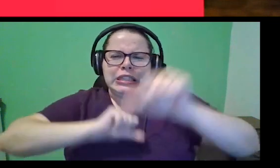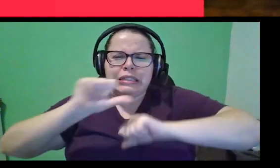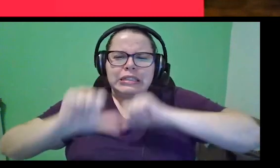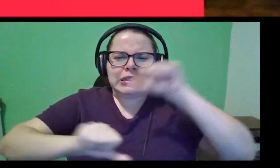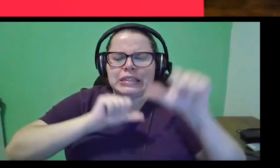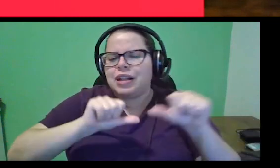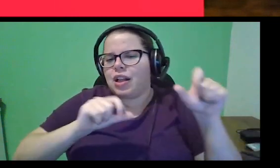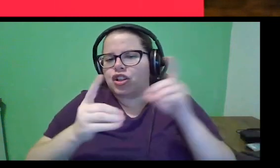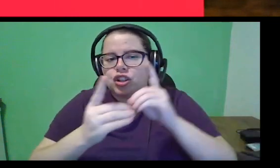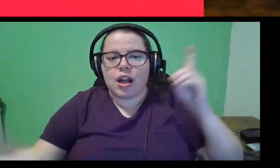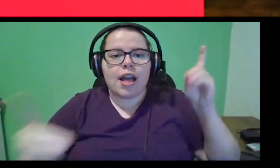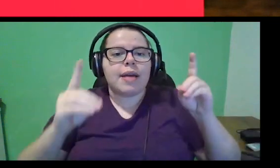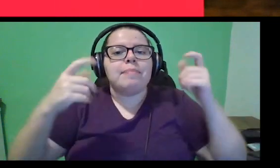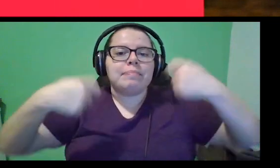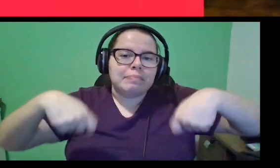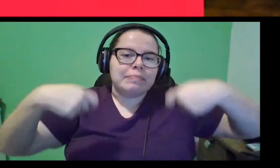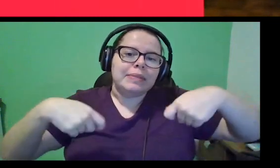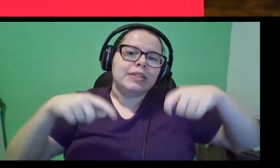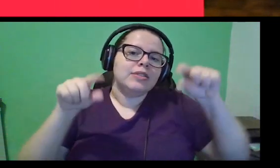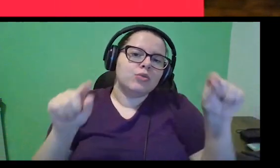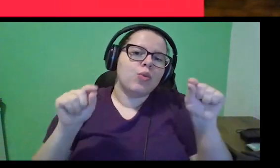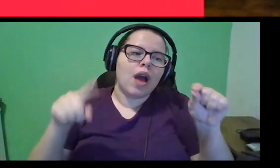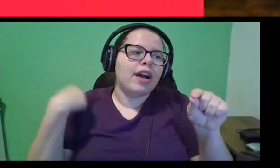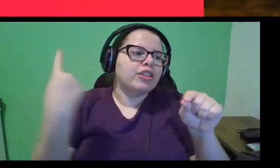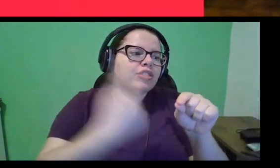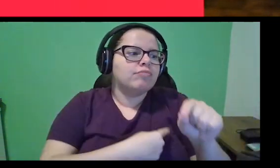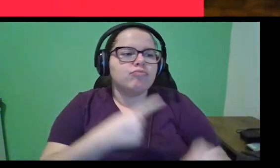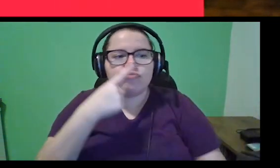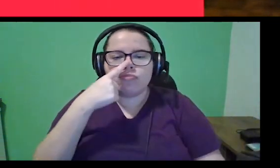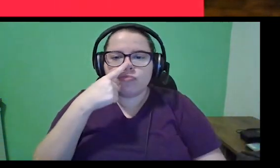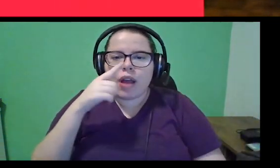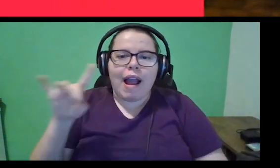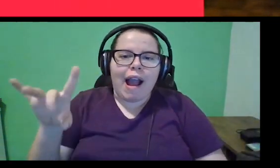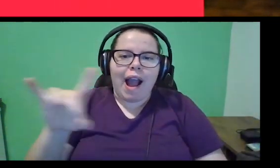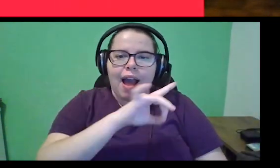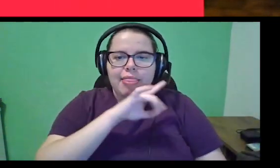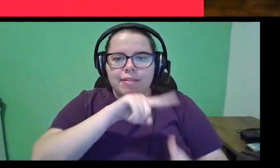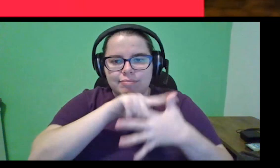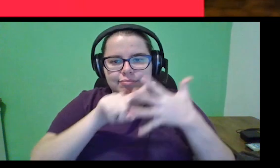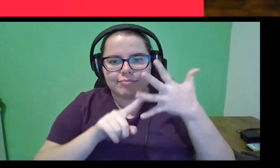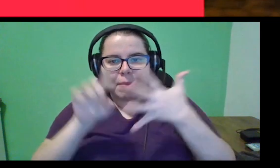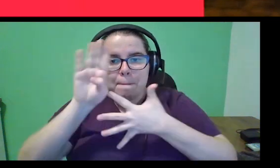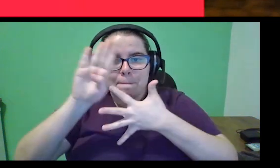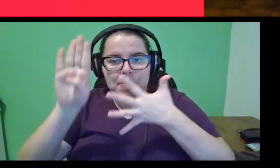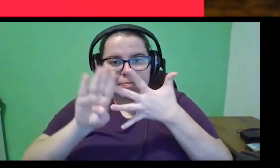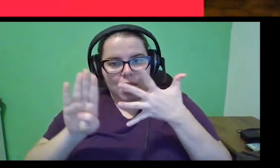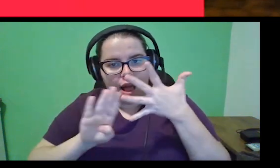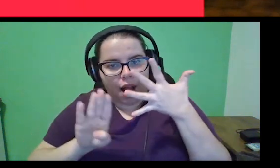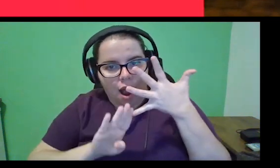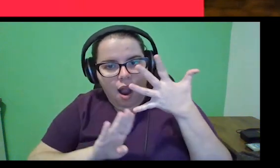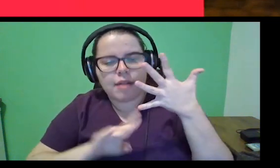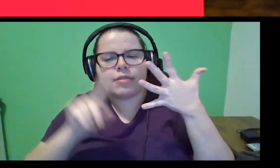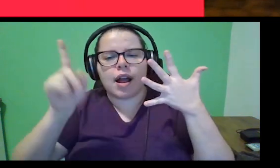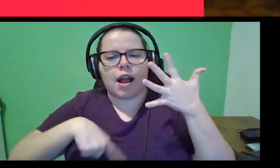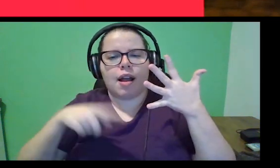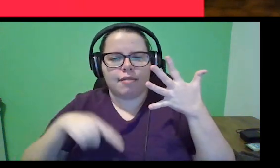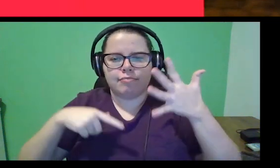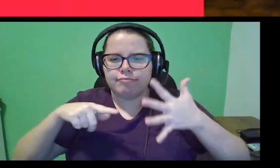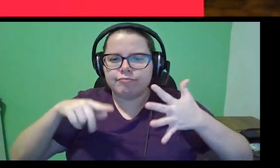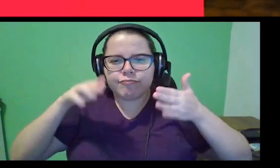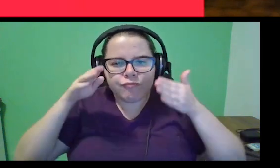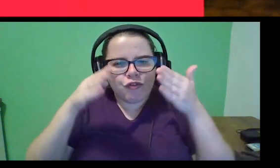inevitável com que a gente mergulhe em cada um dos pilares. Cada um com uma intensidade, né?